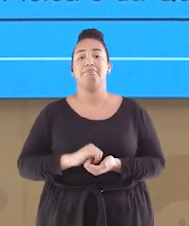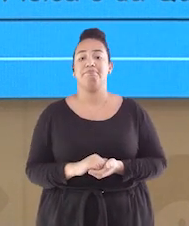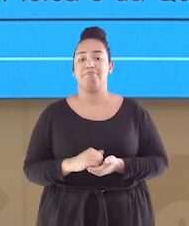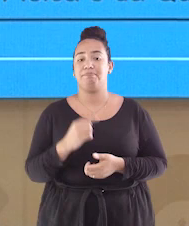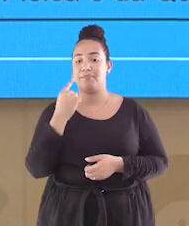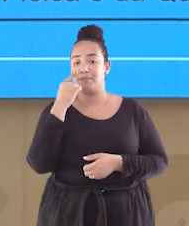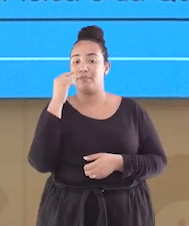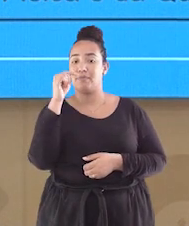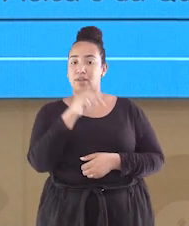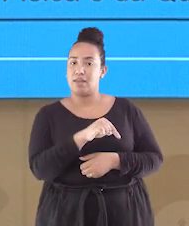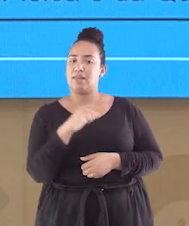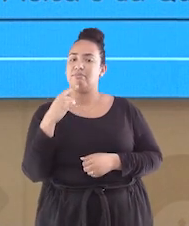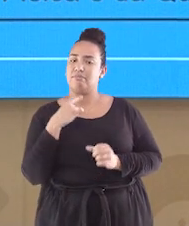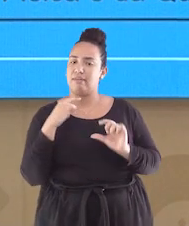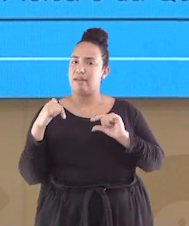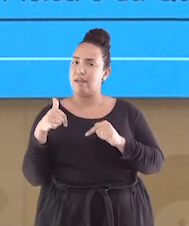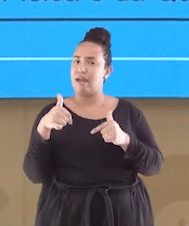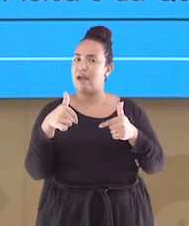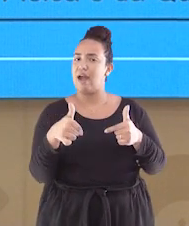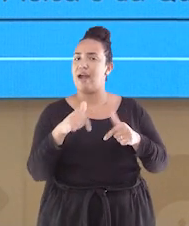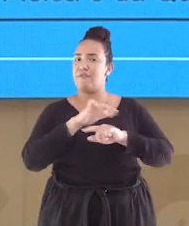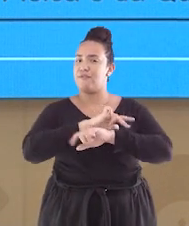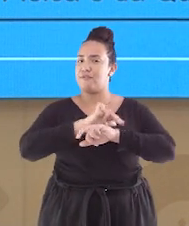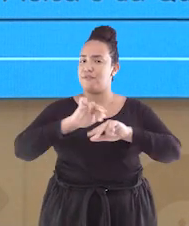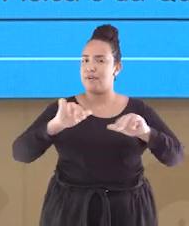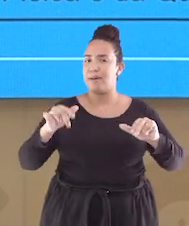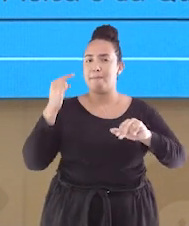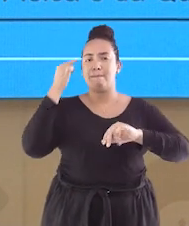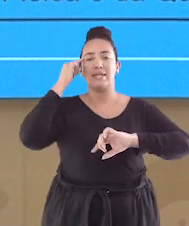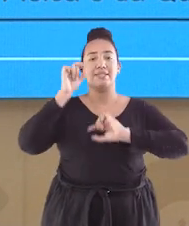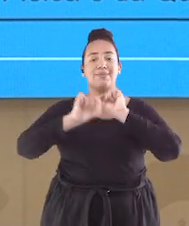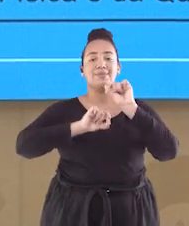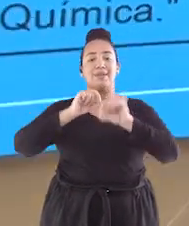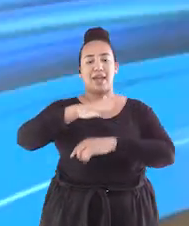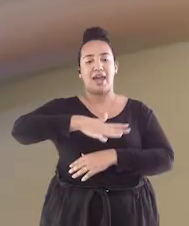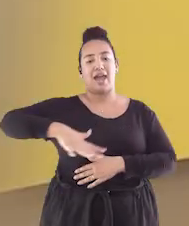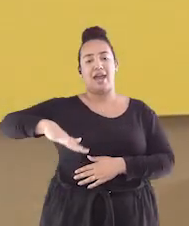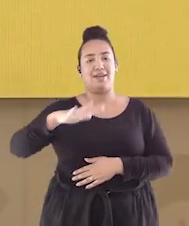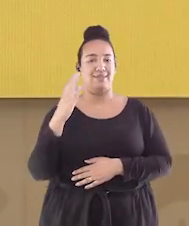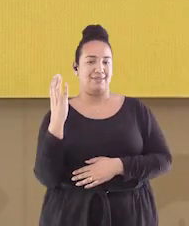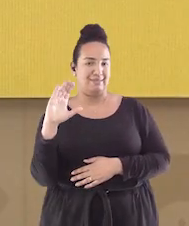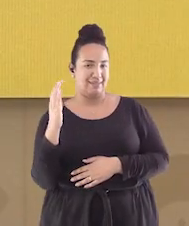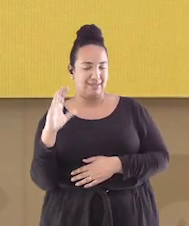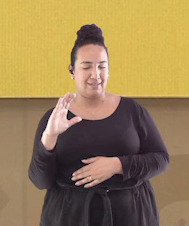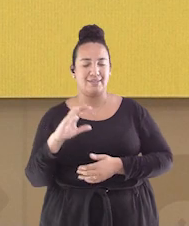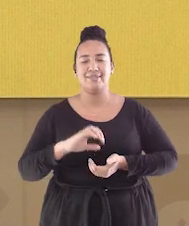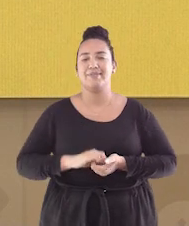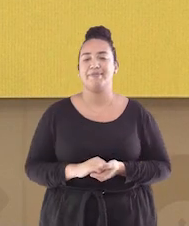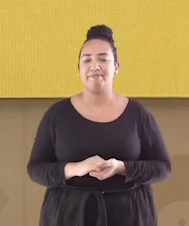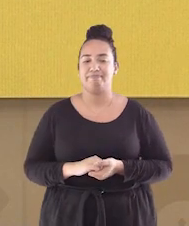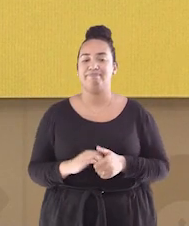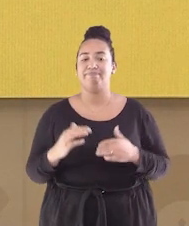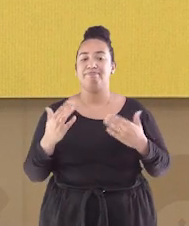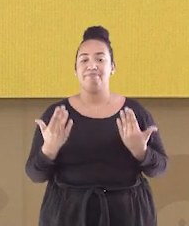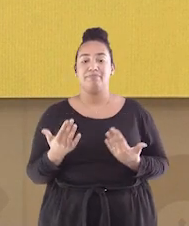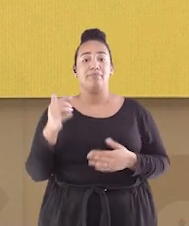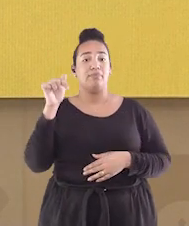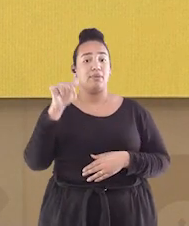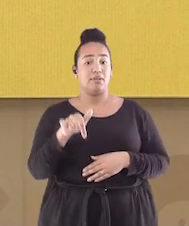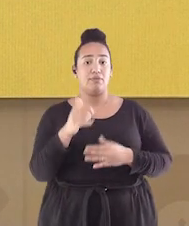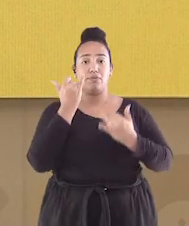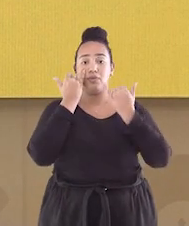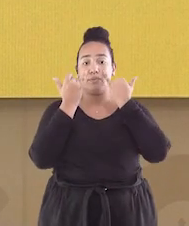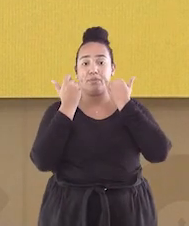tem várias atividades legais para se fazer pensando no universo da ciência. Essa notícia fala de dois